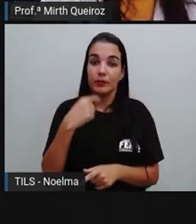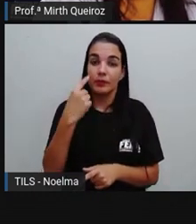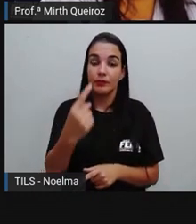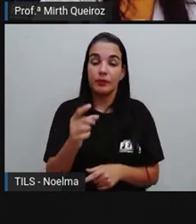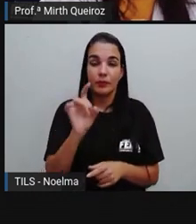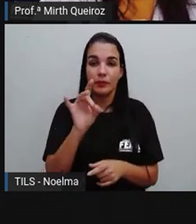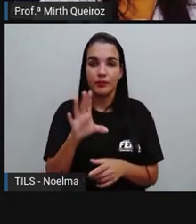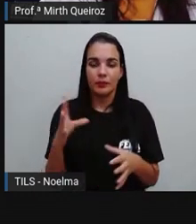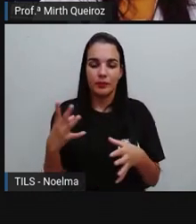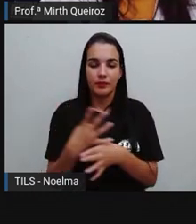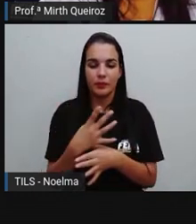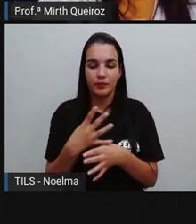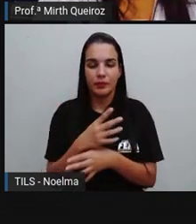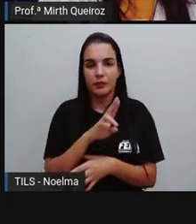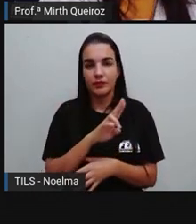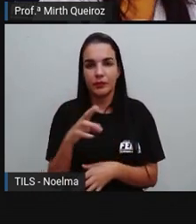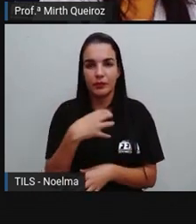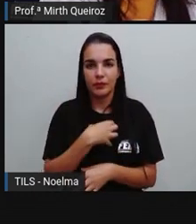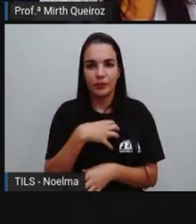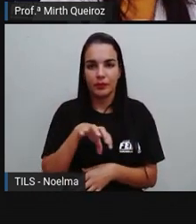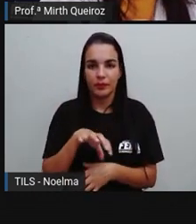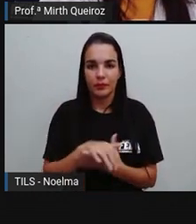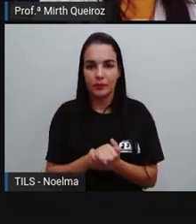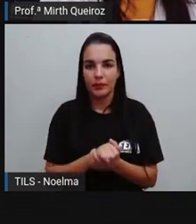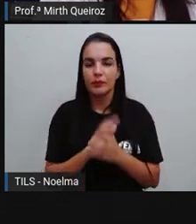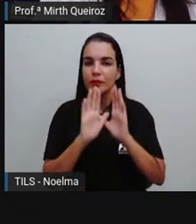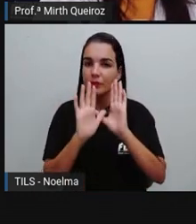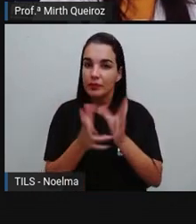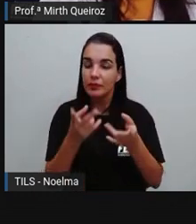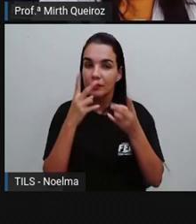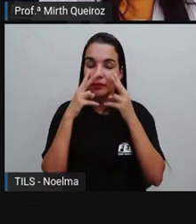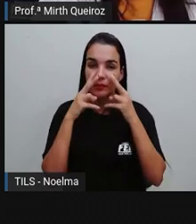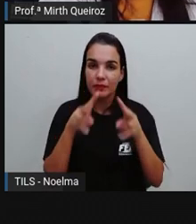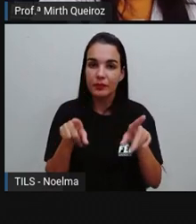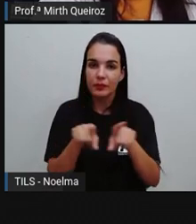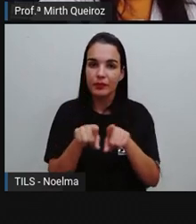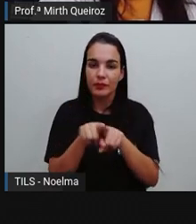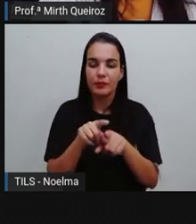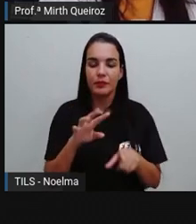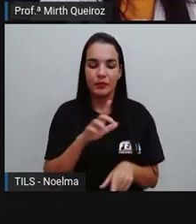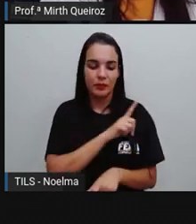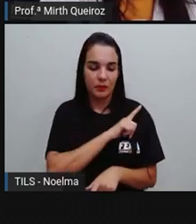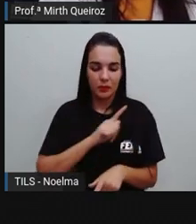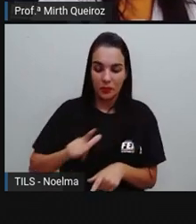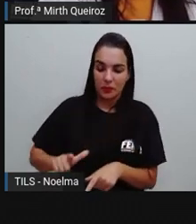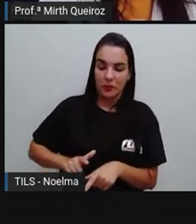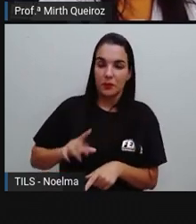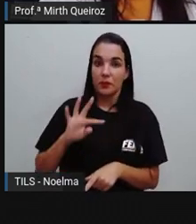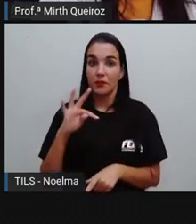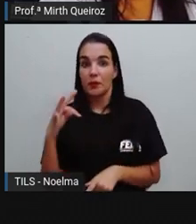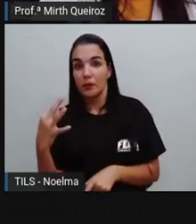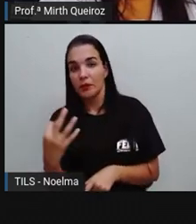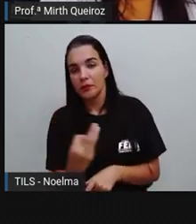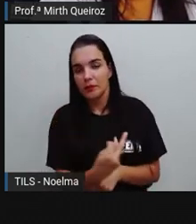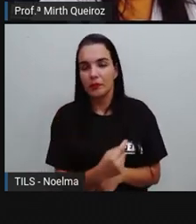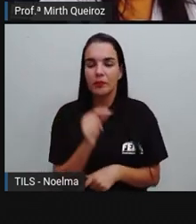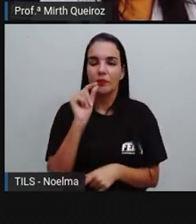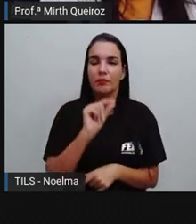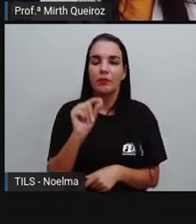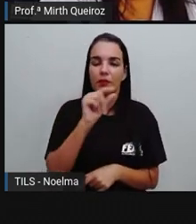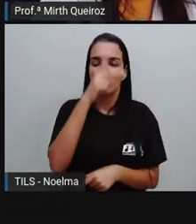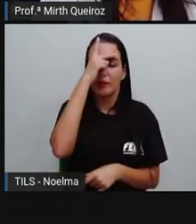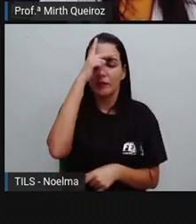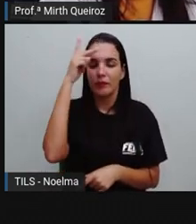apenas Salvador. A gente já viu sobre o governo geral, né? Do governo geral quem foi o primeiro